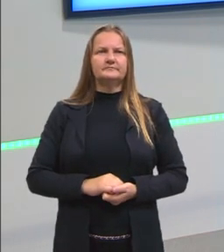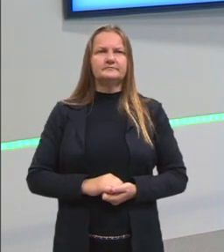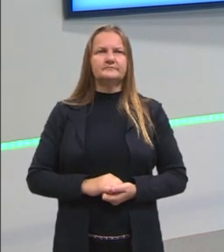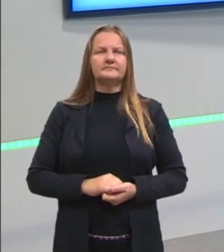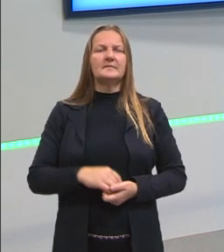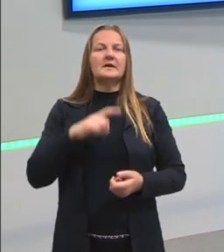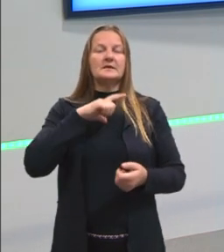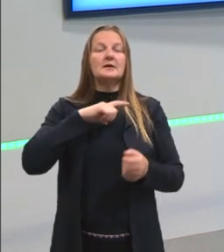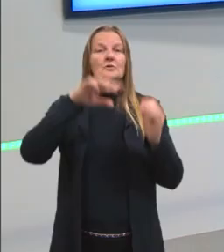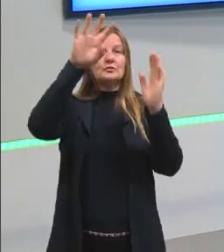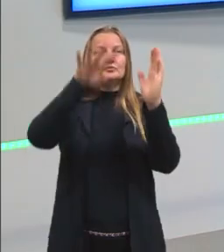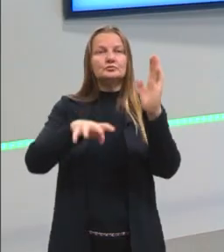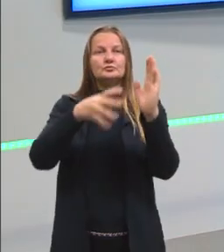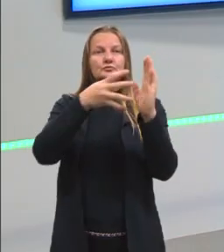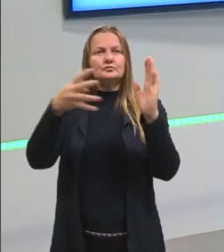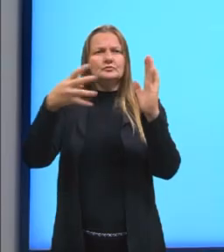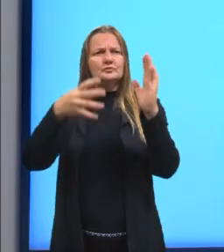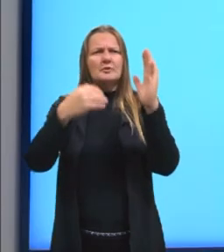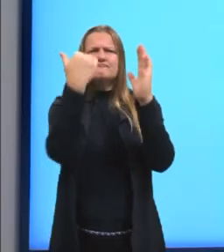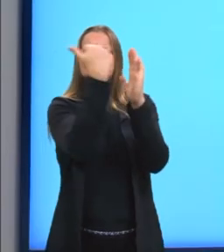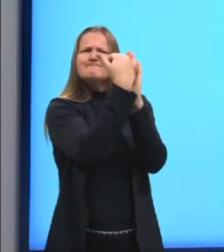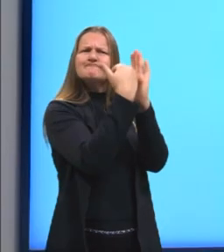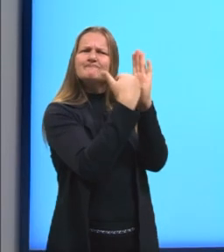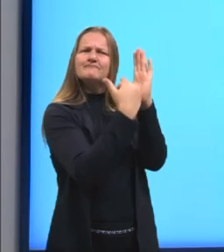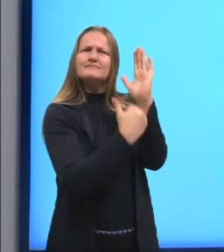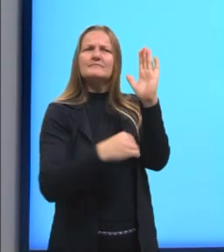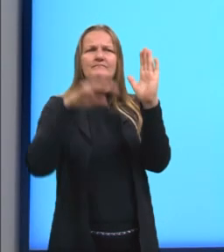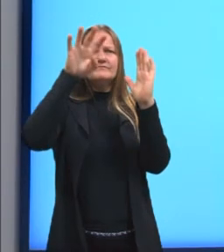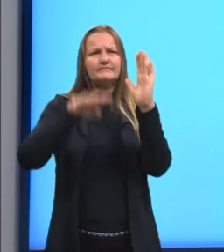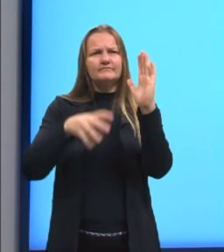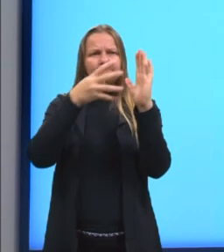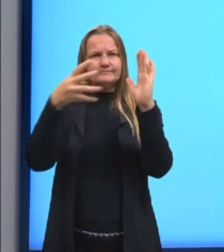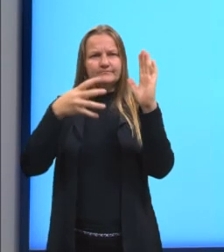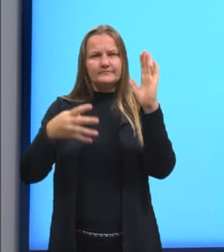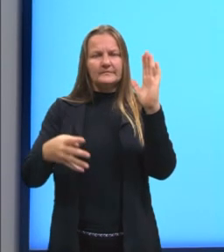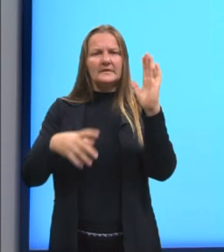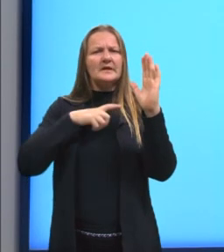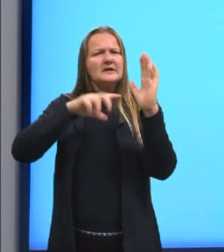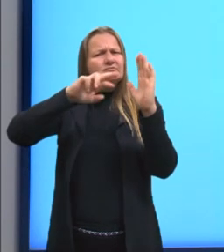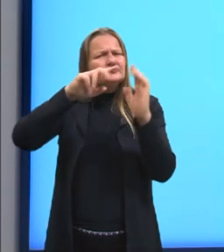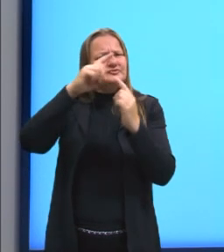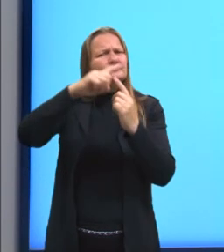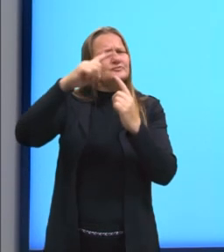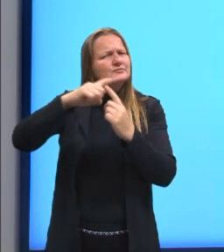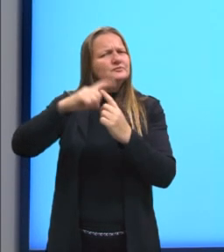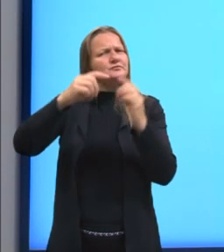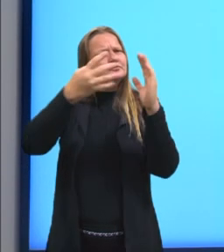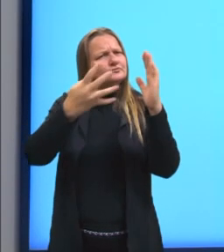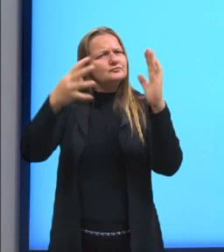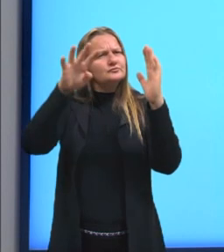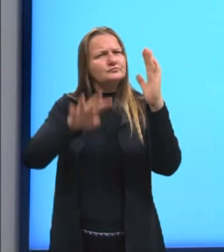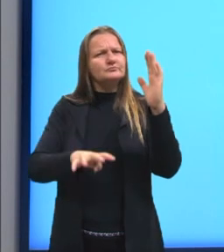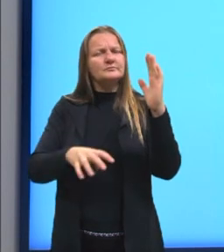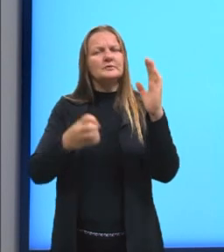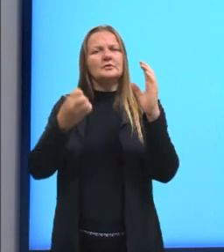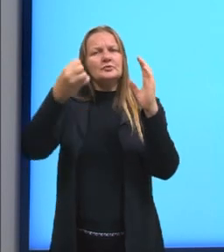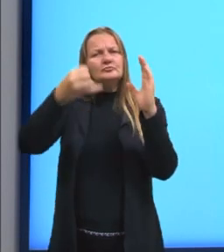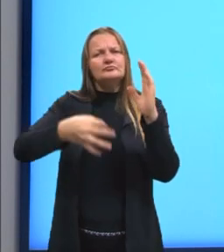Aqui a gente tem uma lista de adverbios e circunstâncias que podem ser expressas